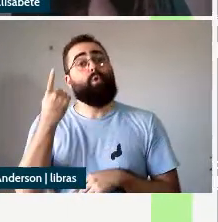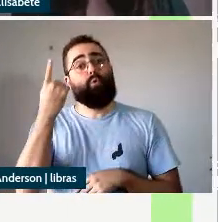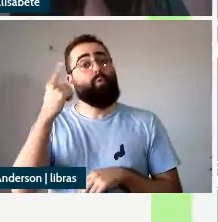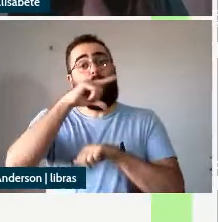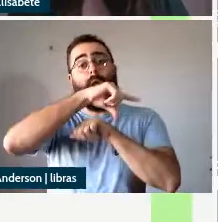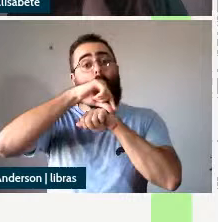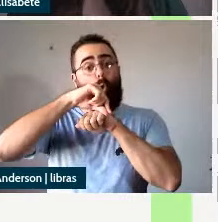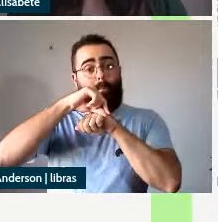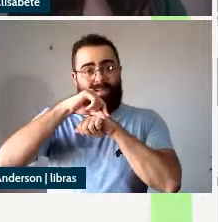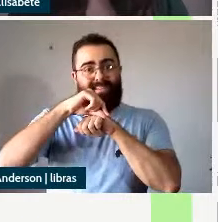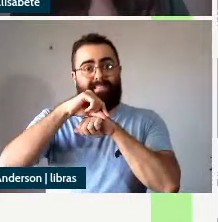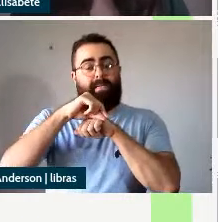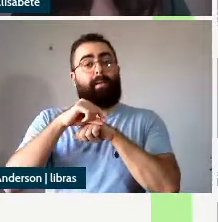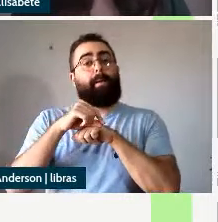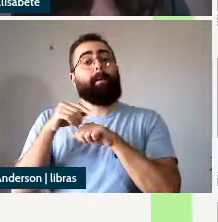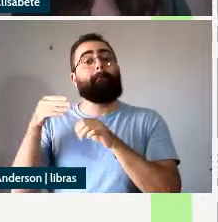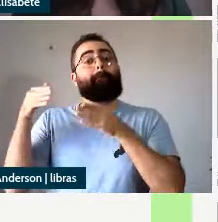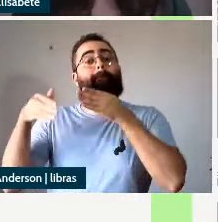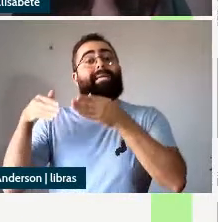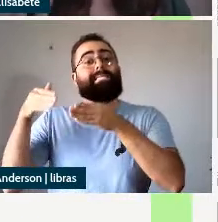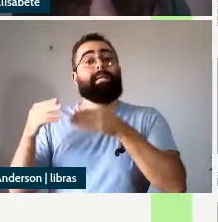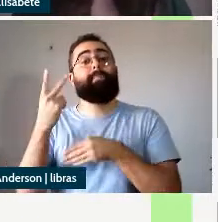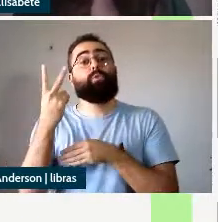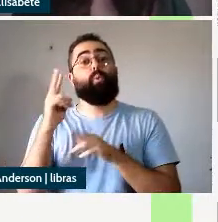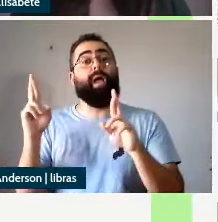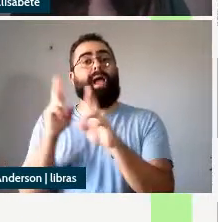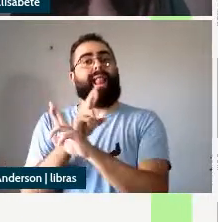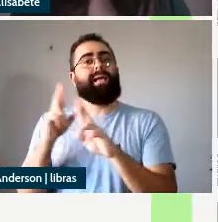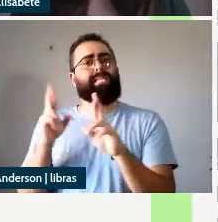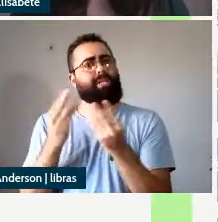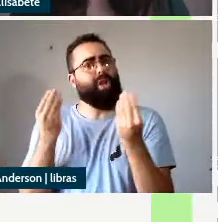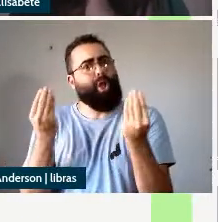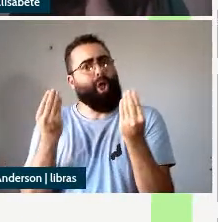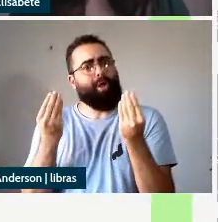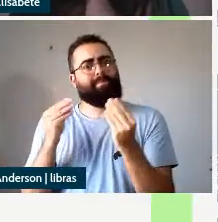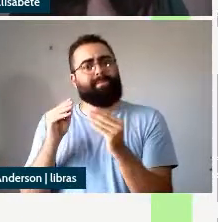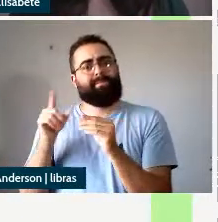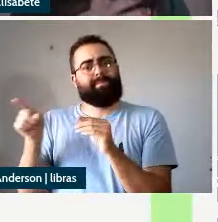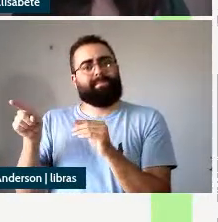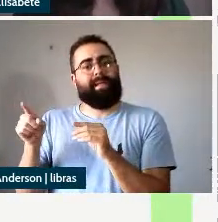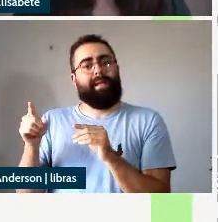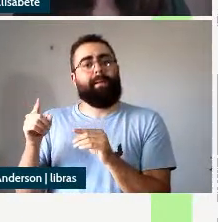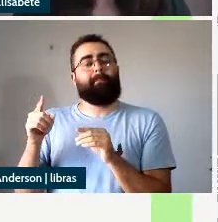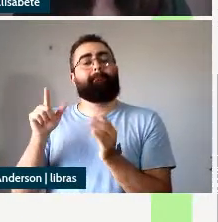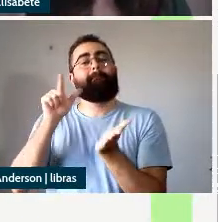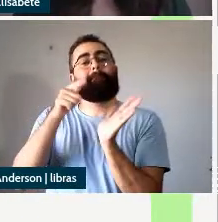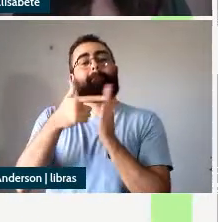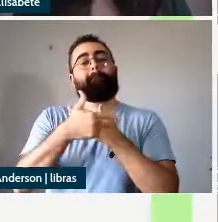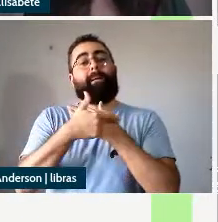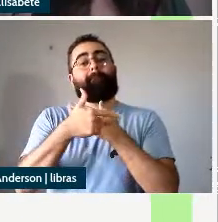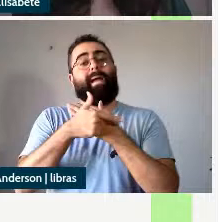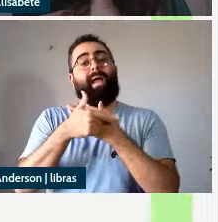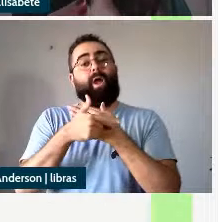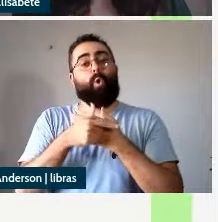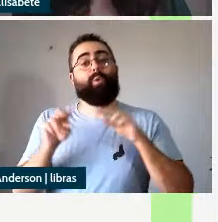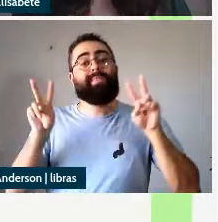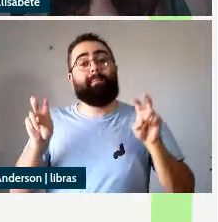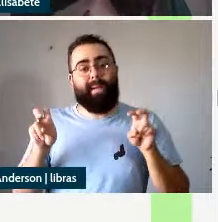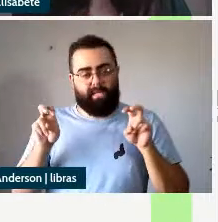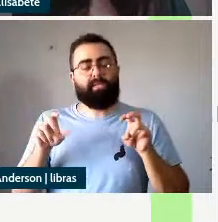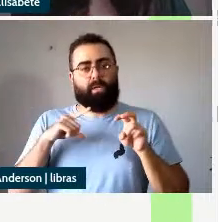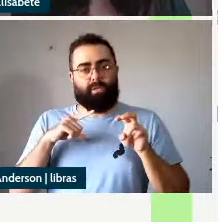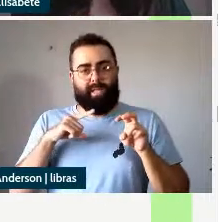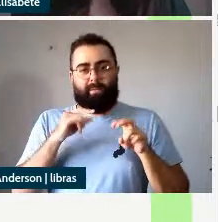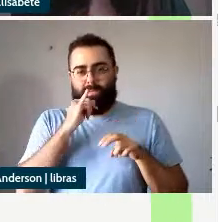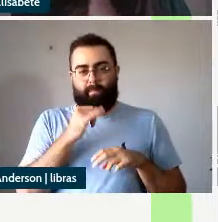participa de duas relações de predicação então portanto ele vai receber dois papéis temáticos no caso de um nós temos o